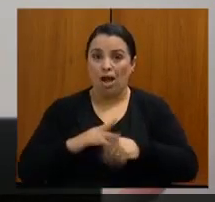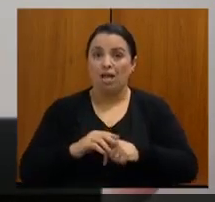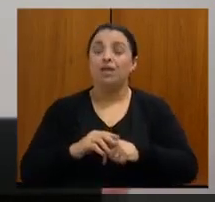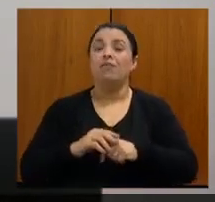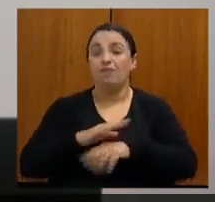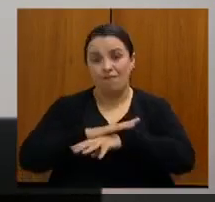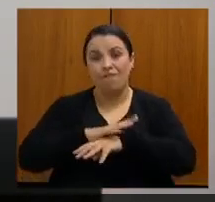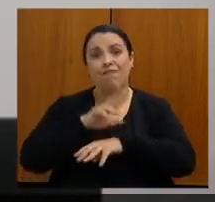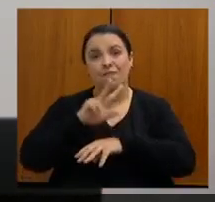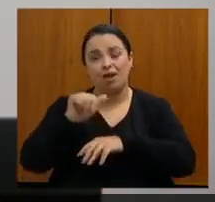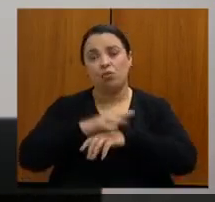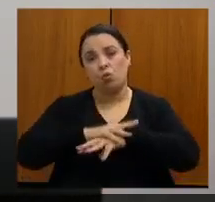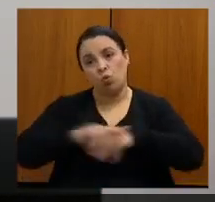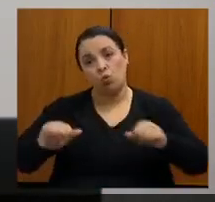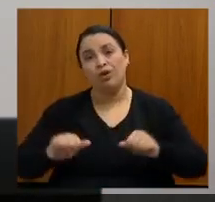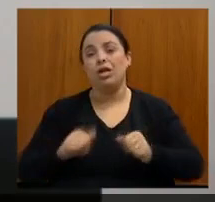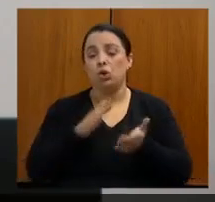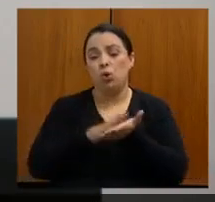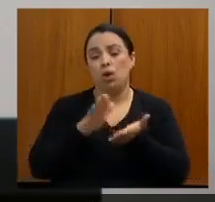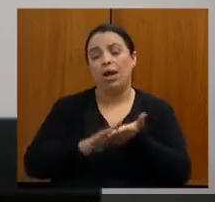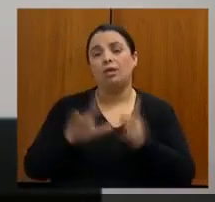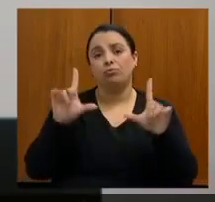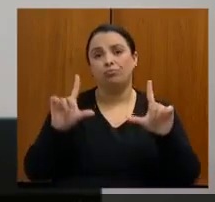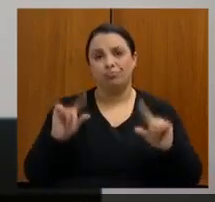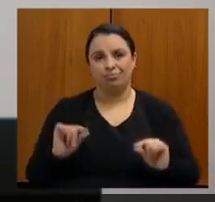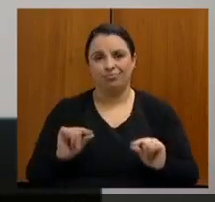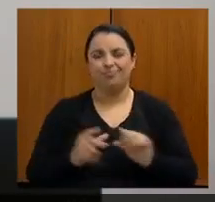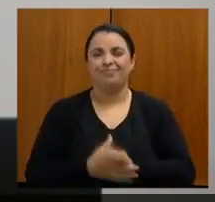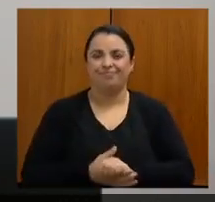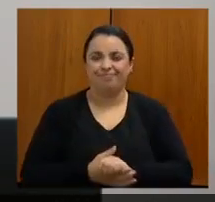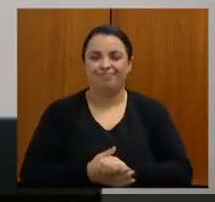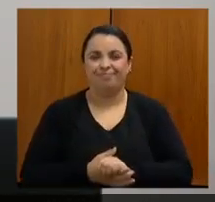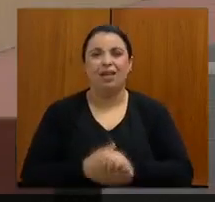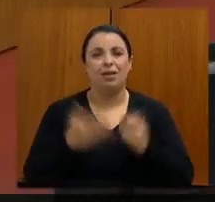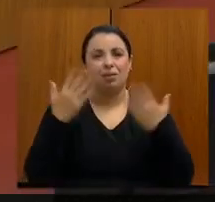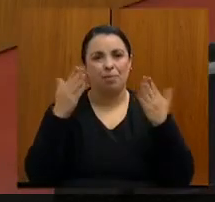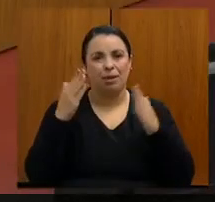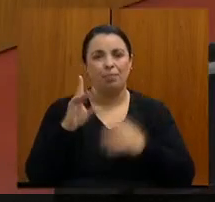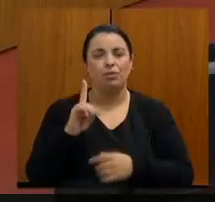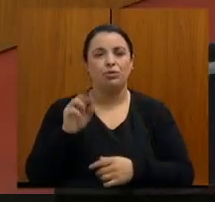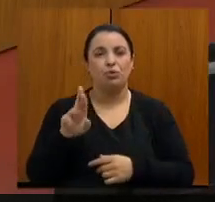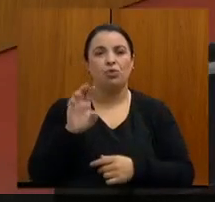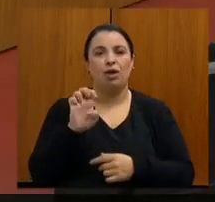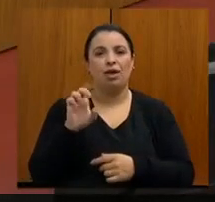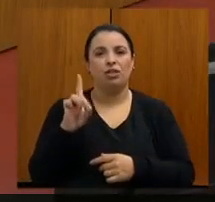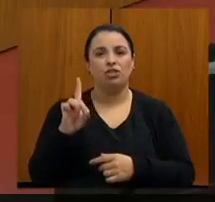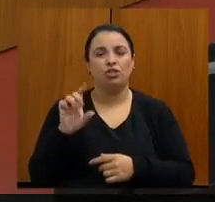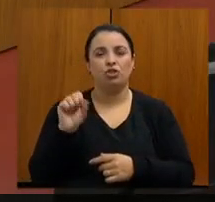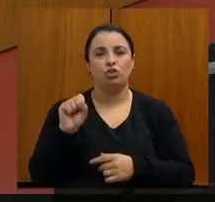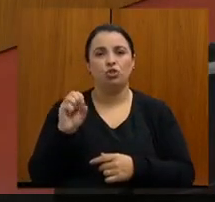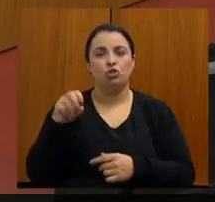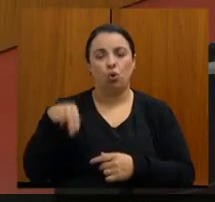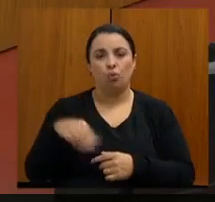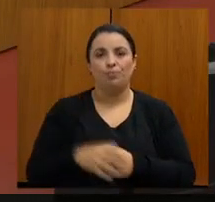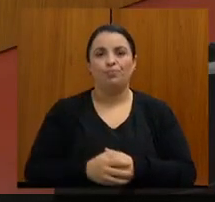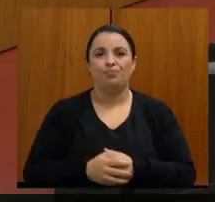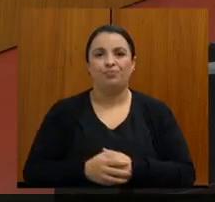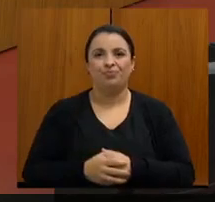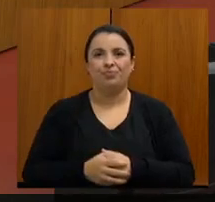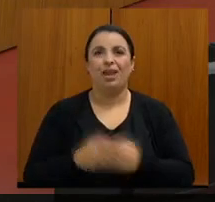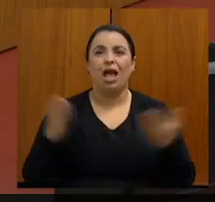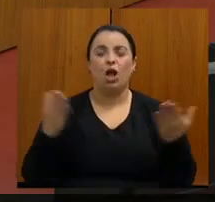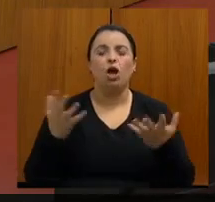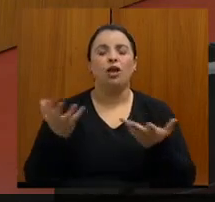vai com menos custo. Então, parabéns aí, doutor Edson. Agora, eu gostaria de ouvir, deixa só eu ouvir o nosso